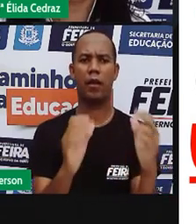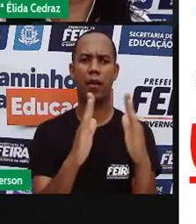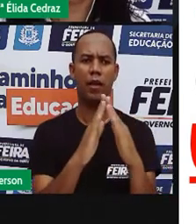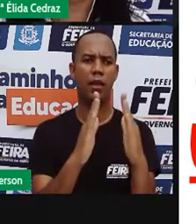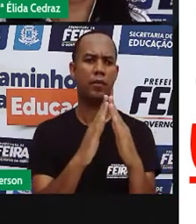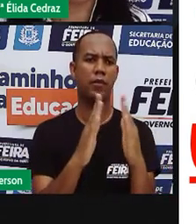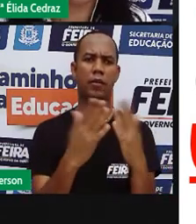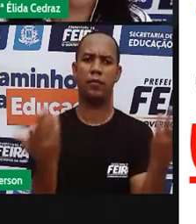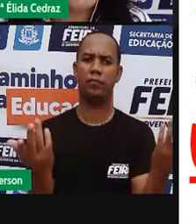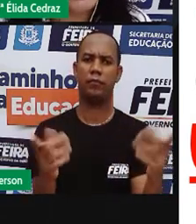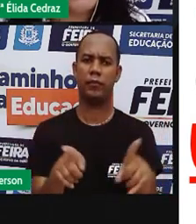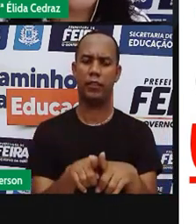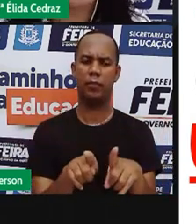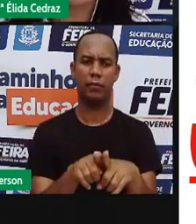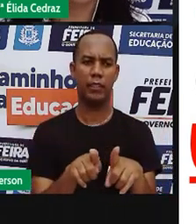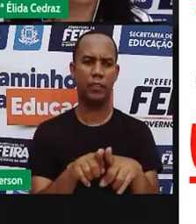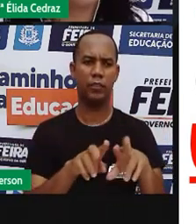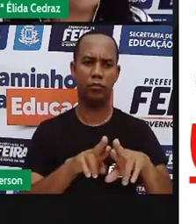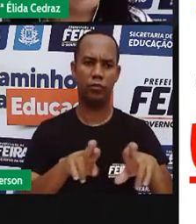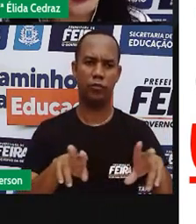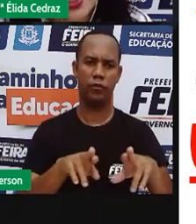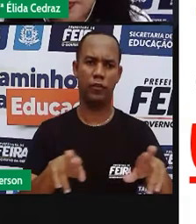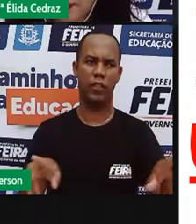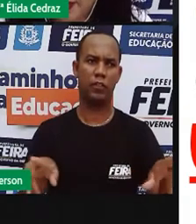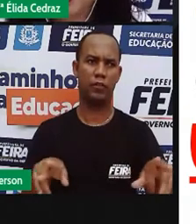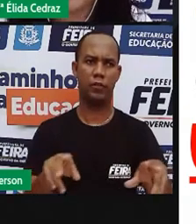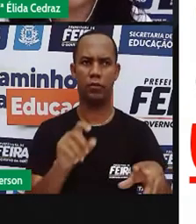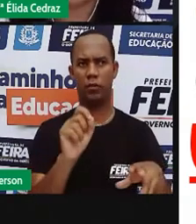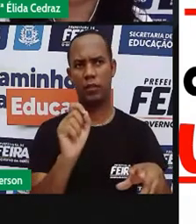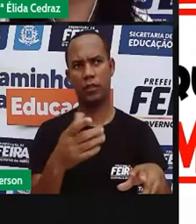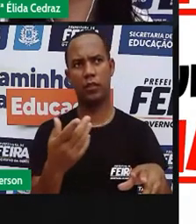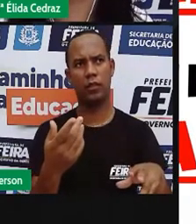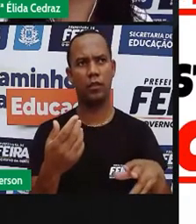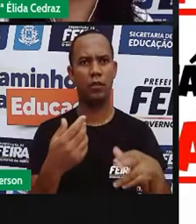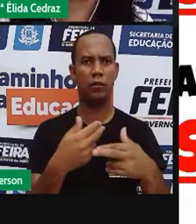ofertas de serviços ou de emprego.